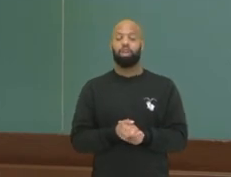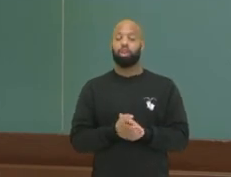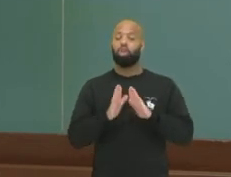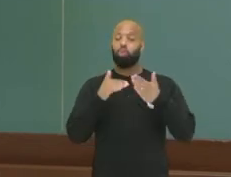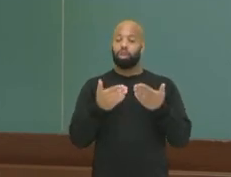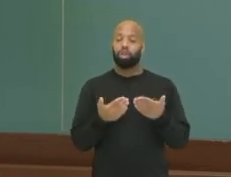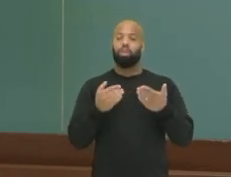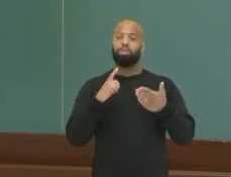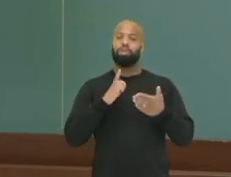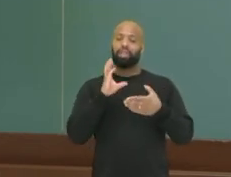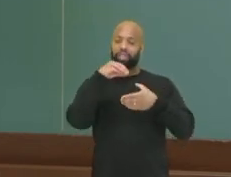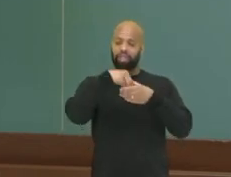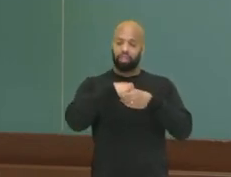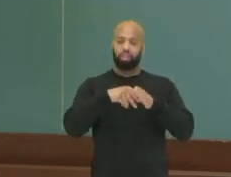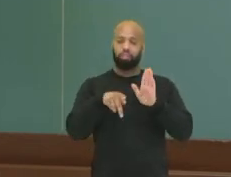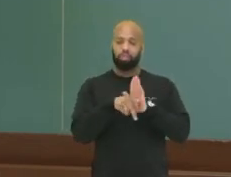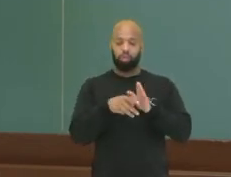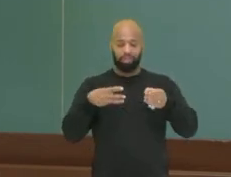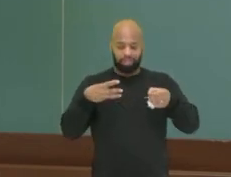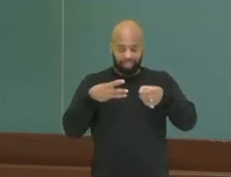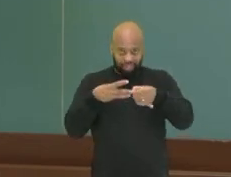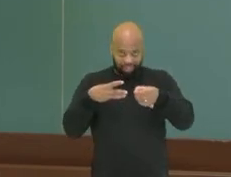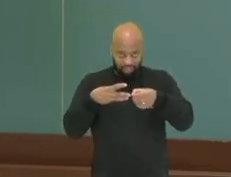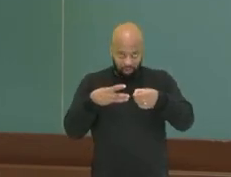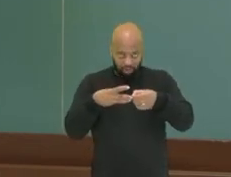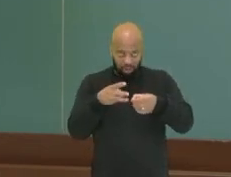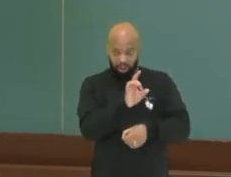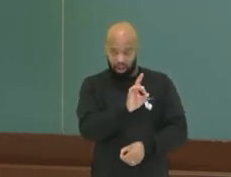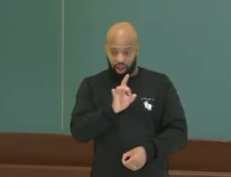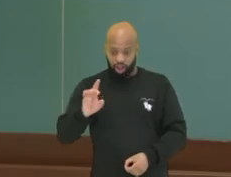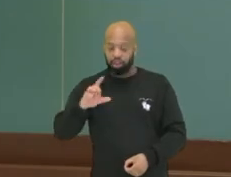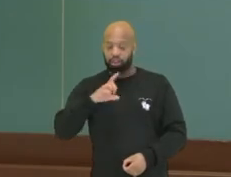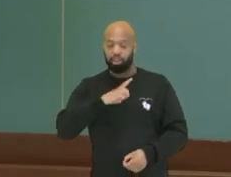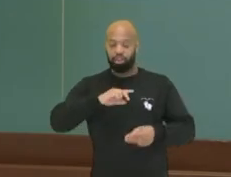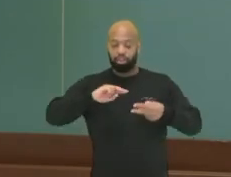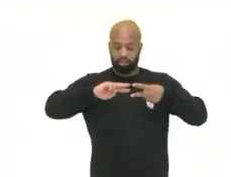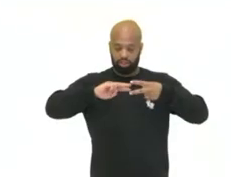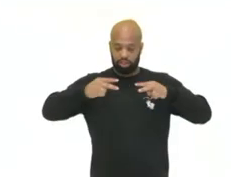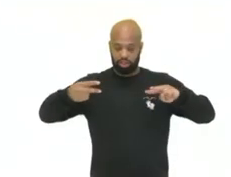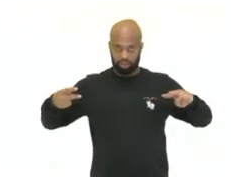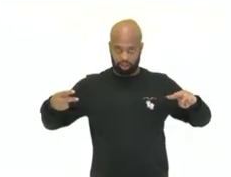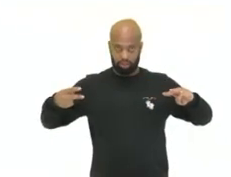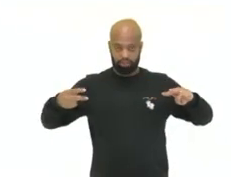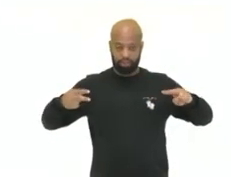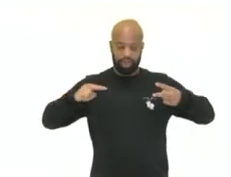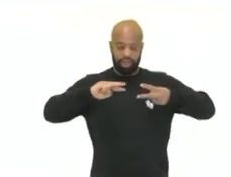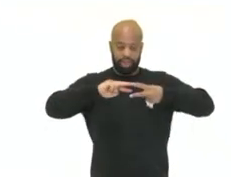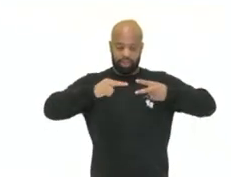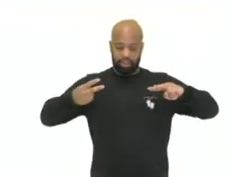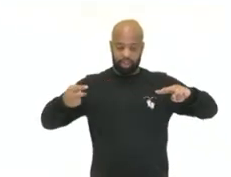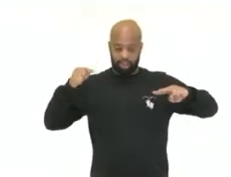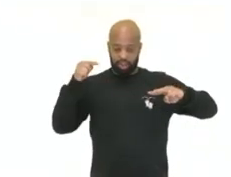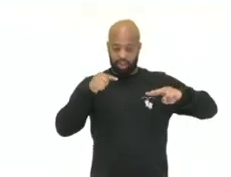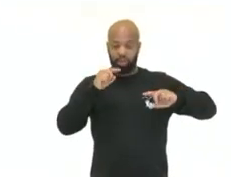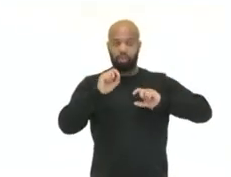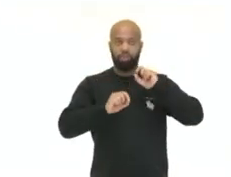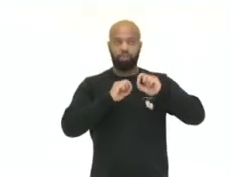interior da célula, nós temos o DNA. Este DNA, ele está